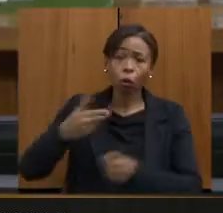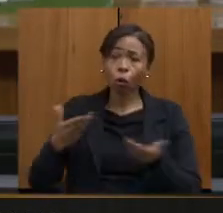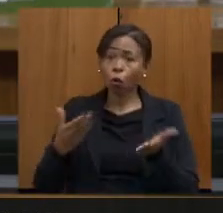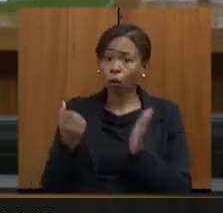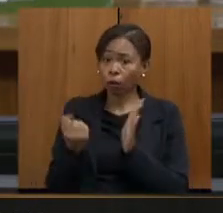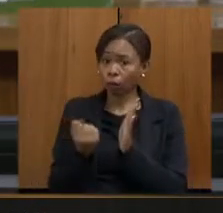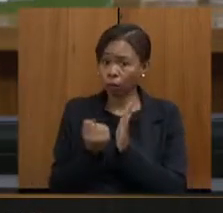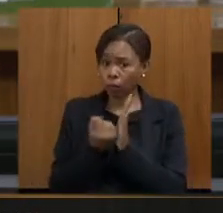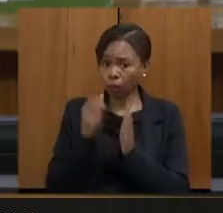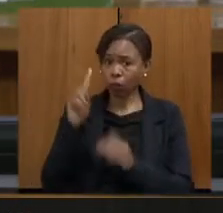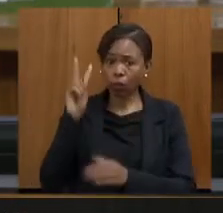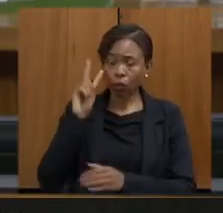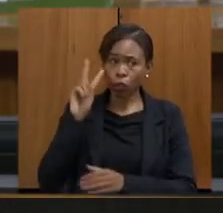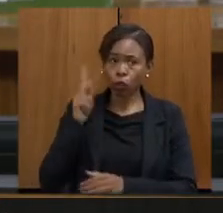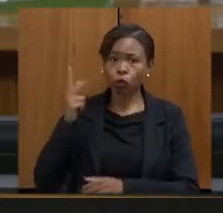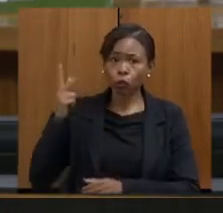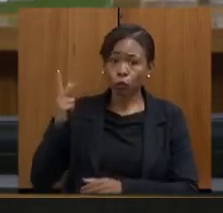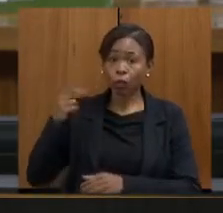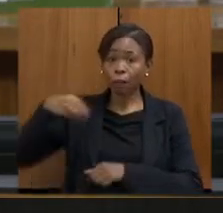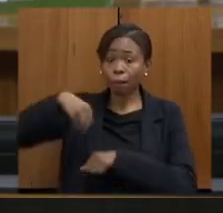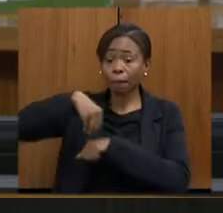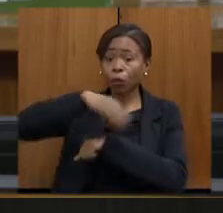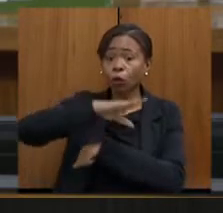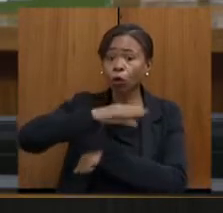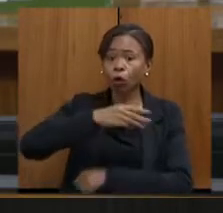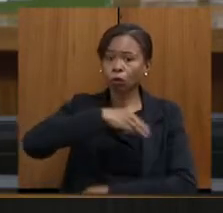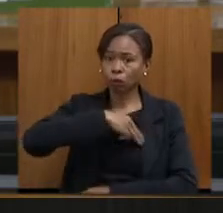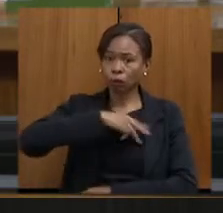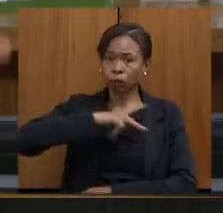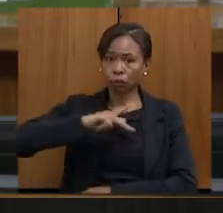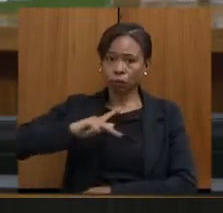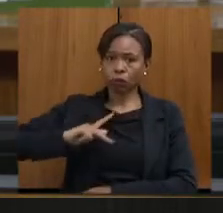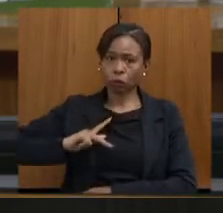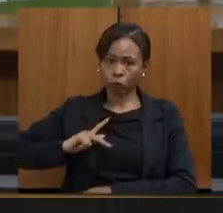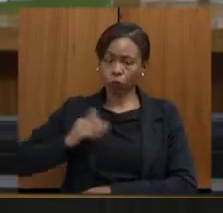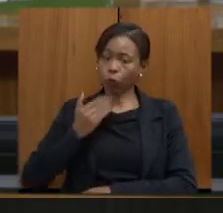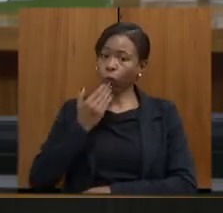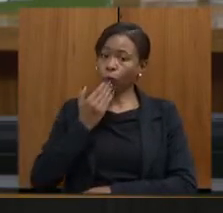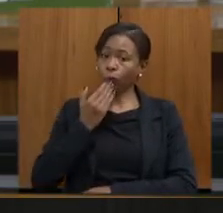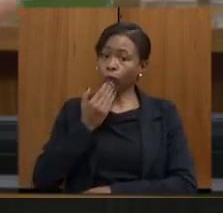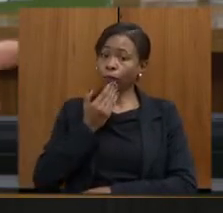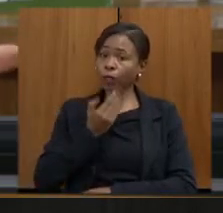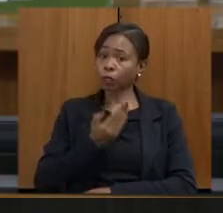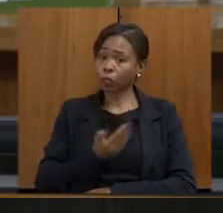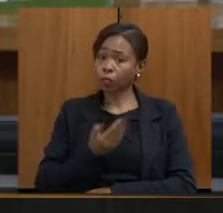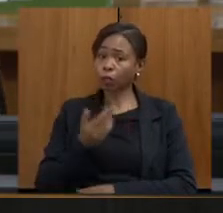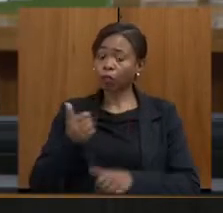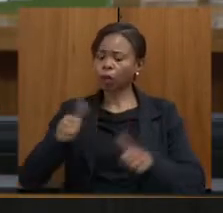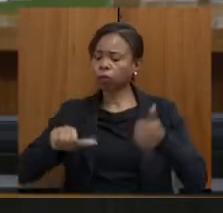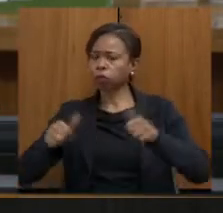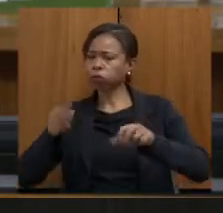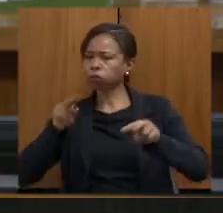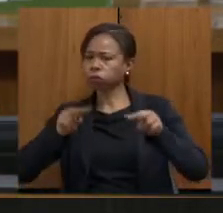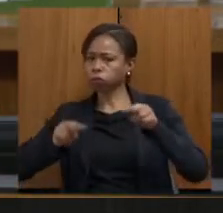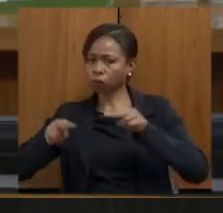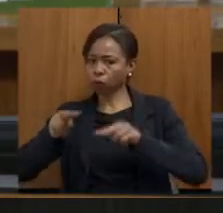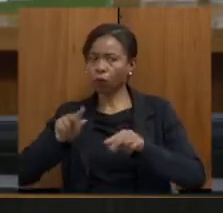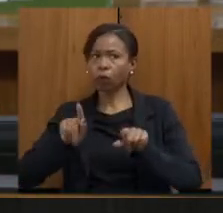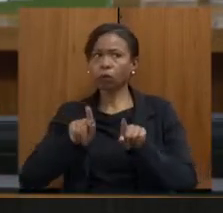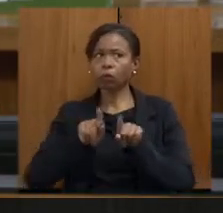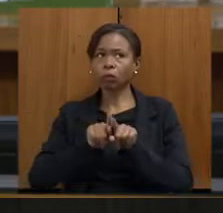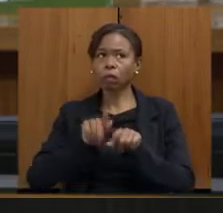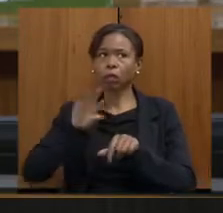enviou ao Ministério Público esse pedido de observação, enviou